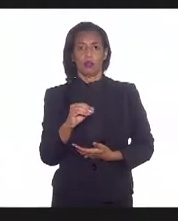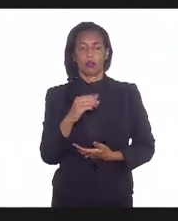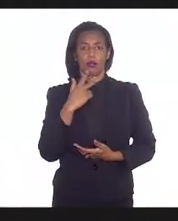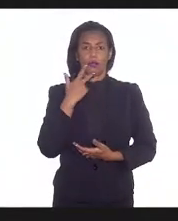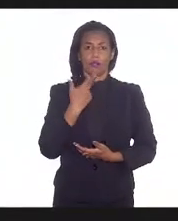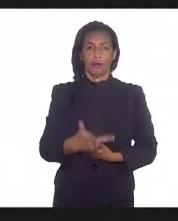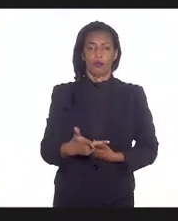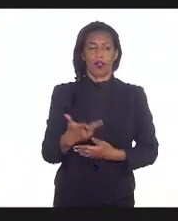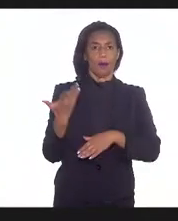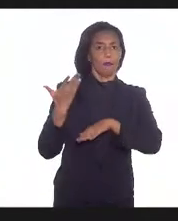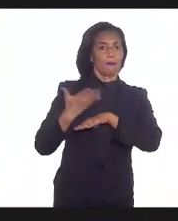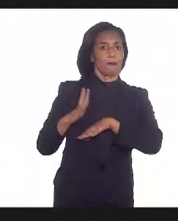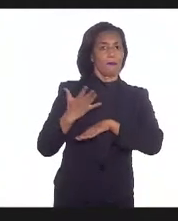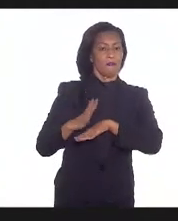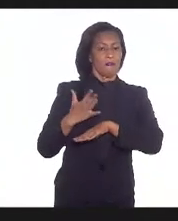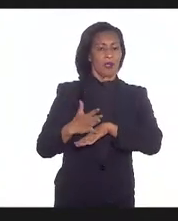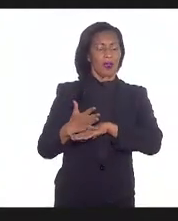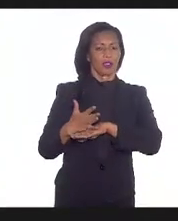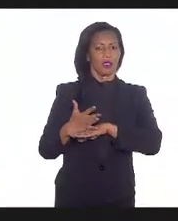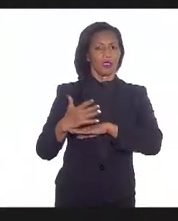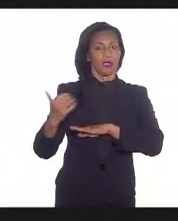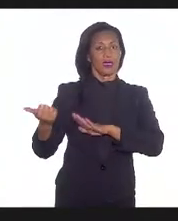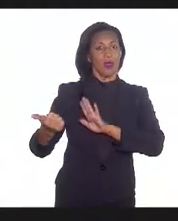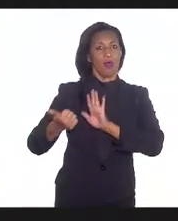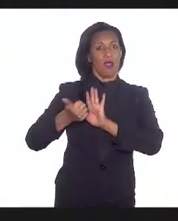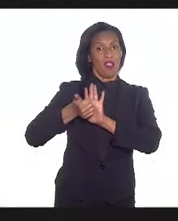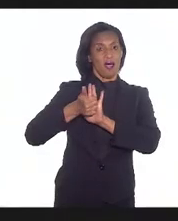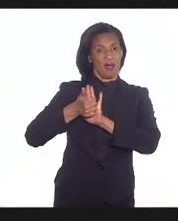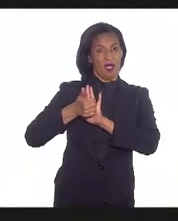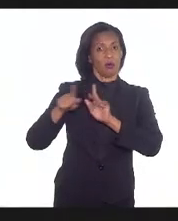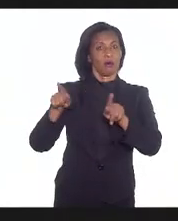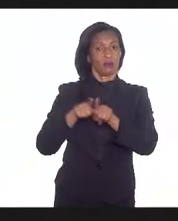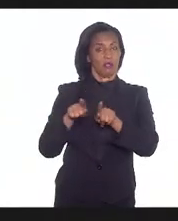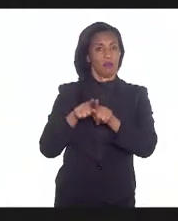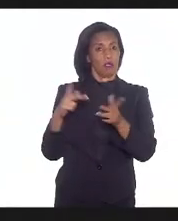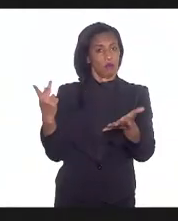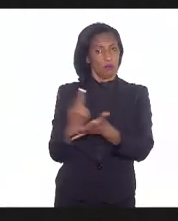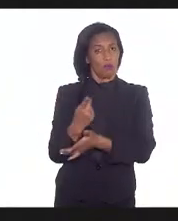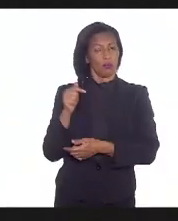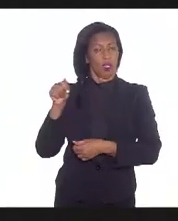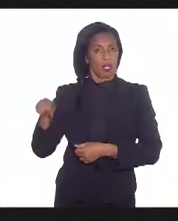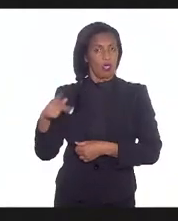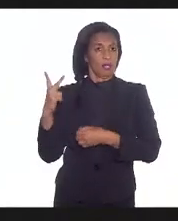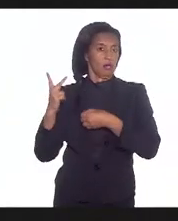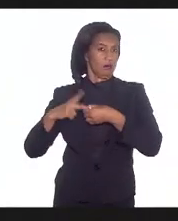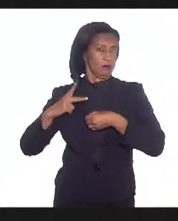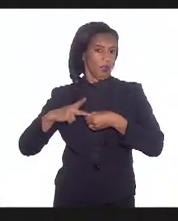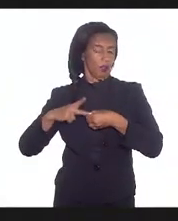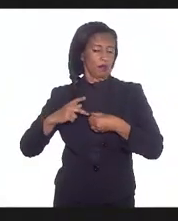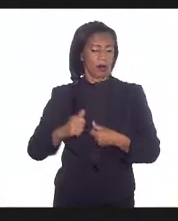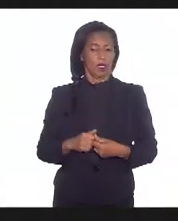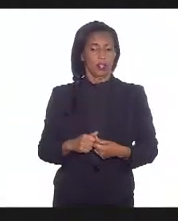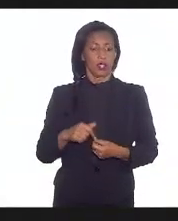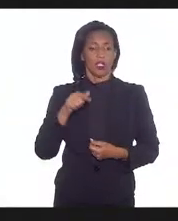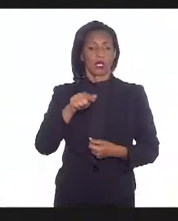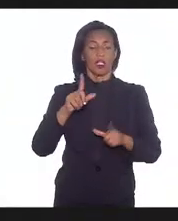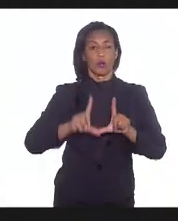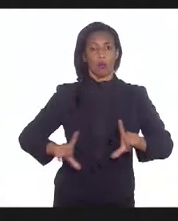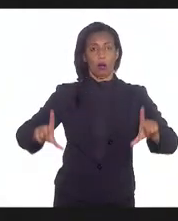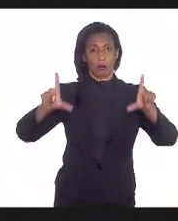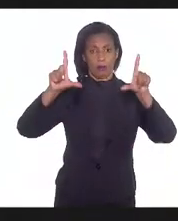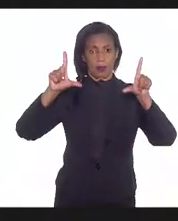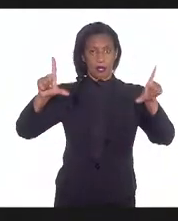prática da extensão ilegal das escalas que também ocorre aqui. E aqui eu coloco uma matéria da